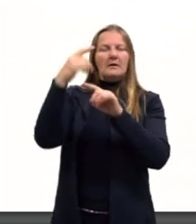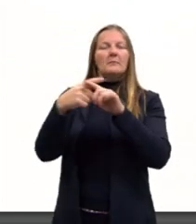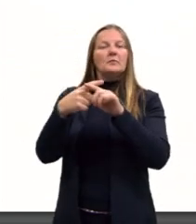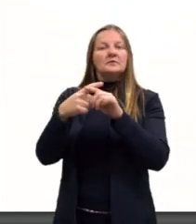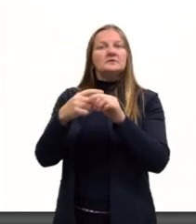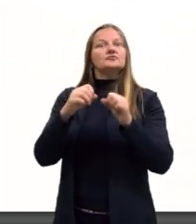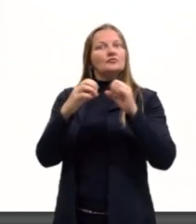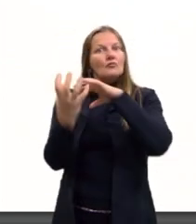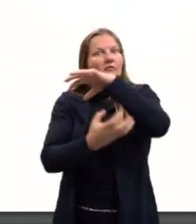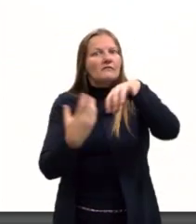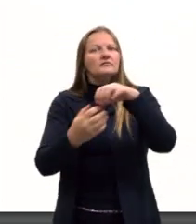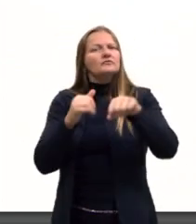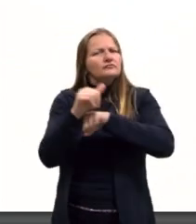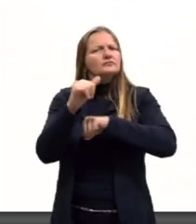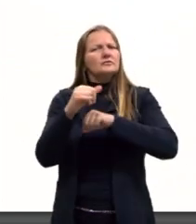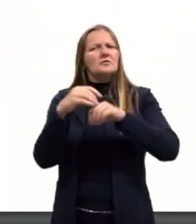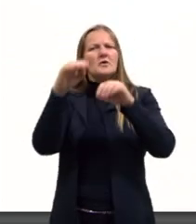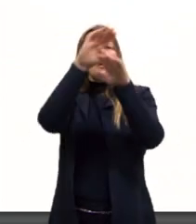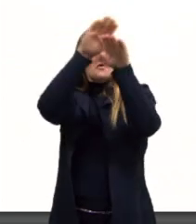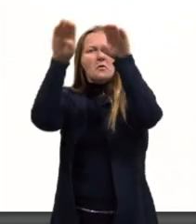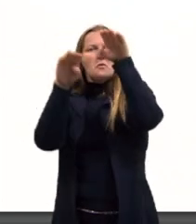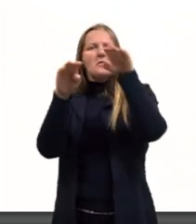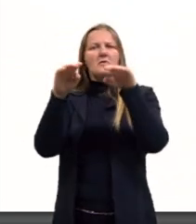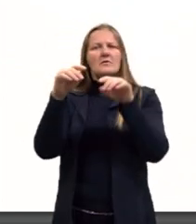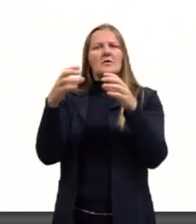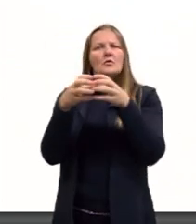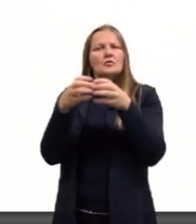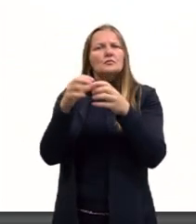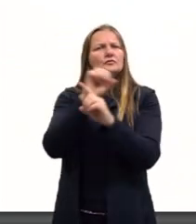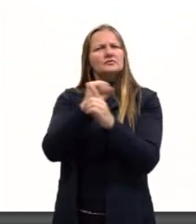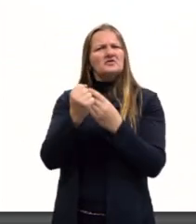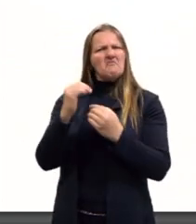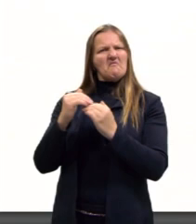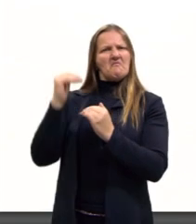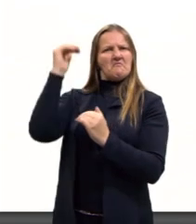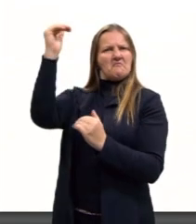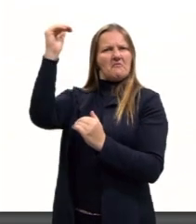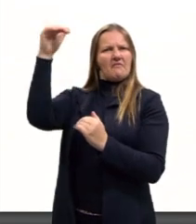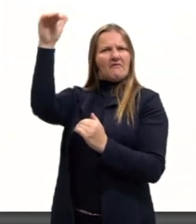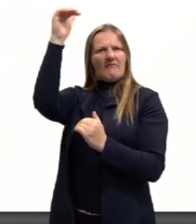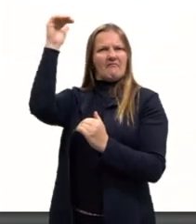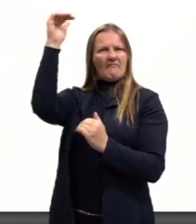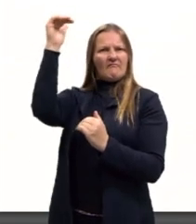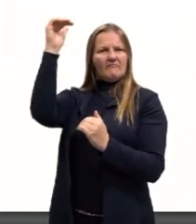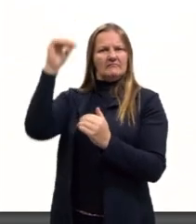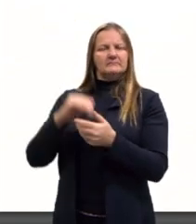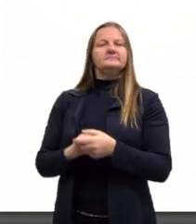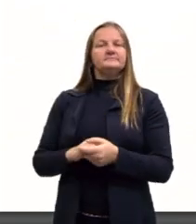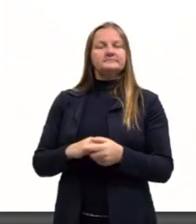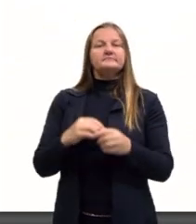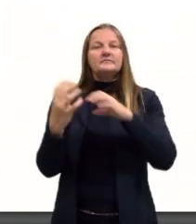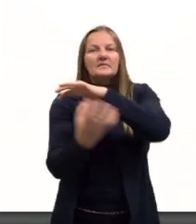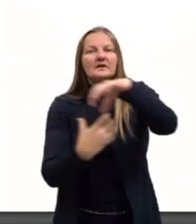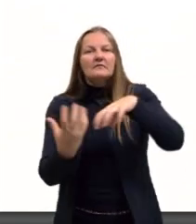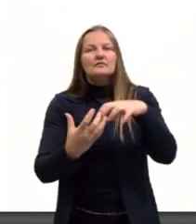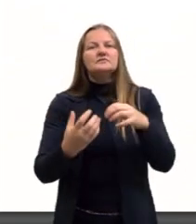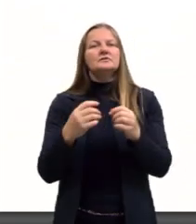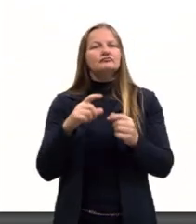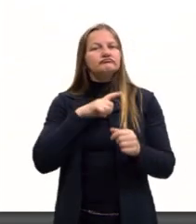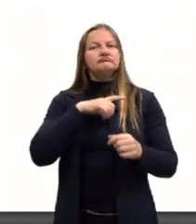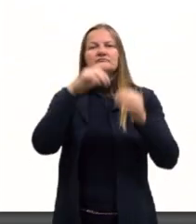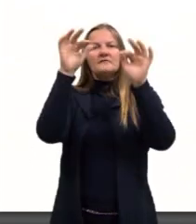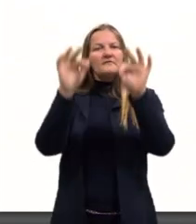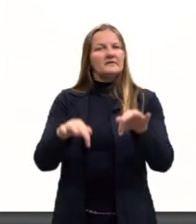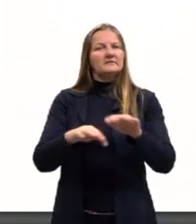privilégios da nobreza, inclusive para acabar com esse grupo social. Os nobres, com a revolução, deixam de